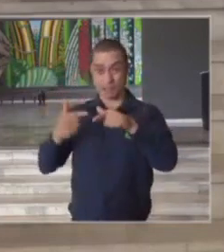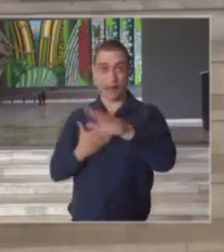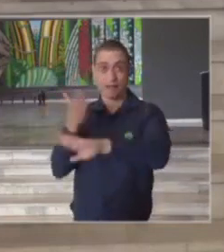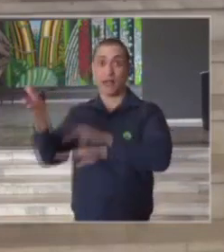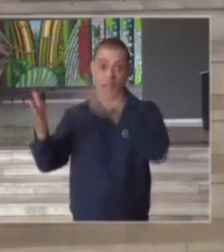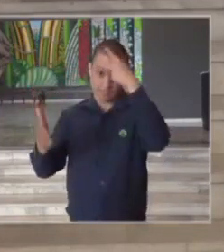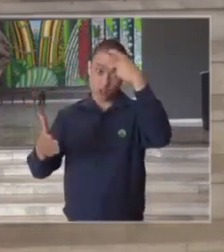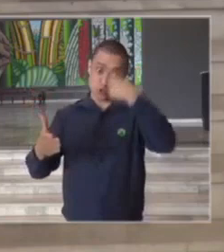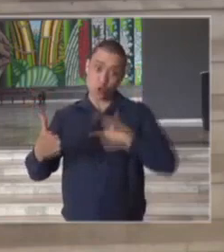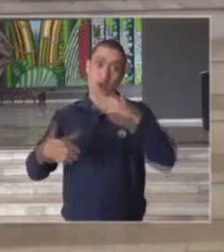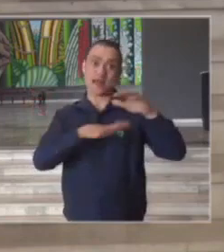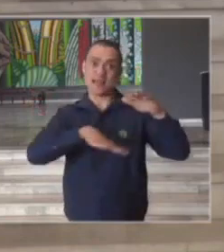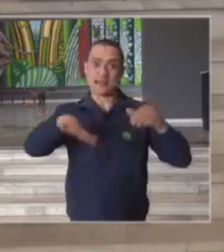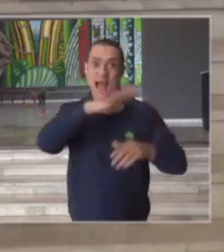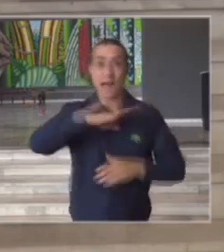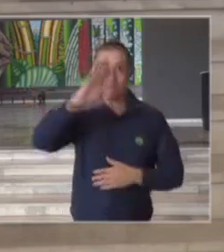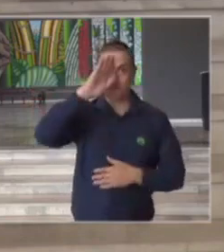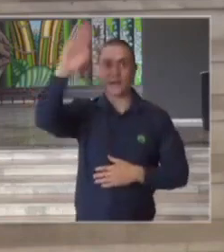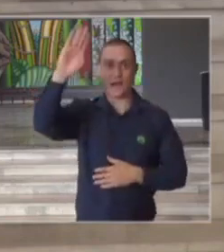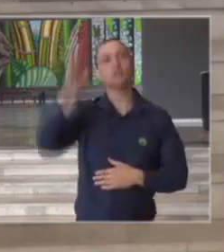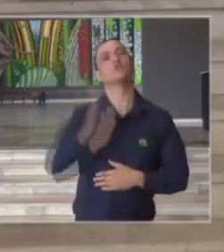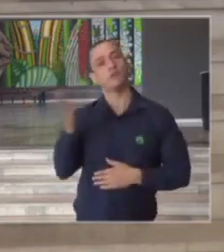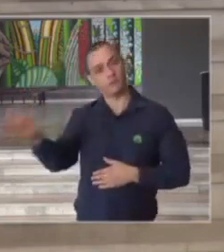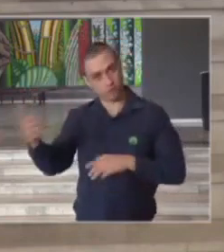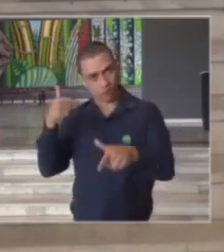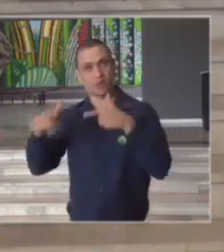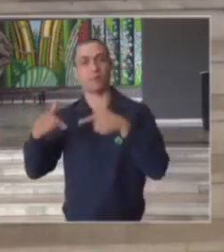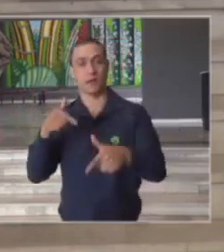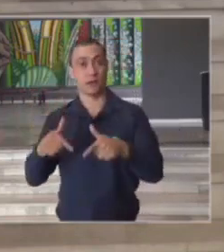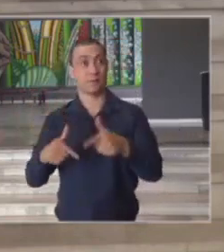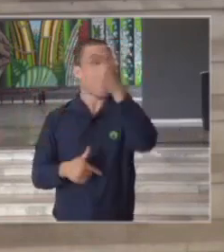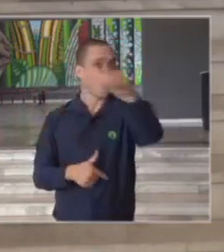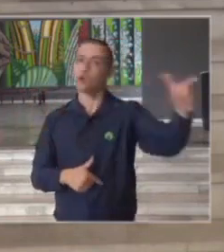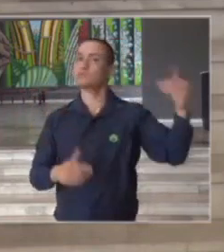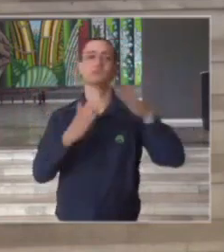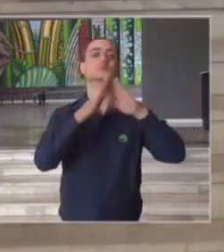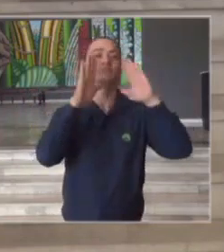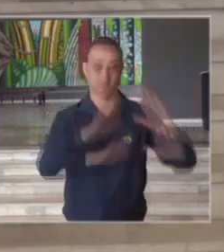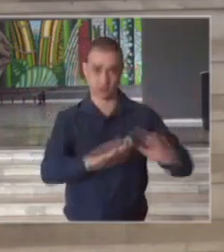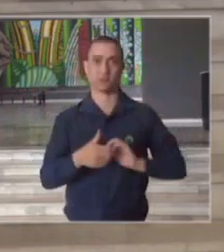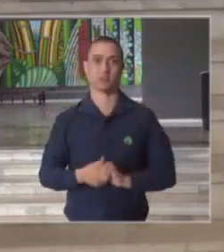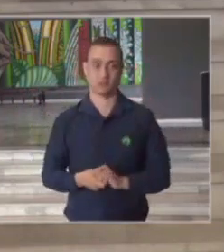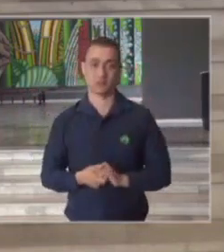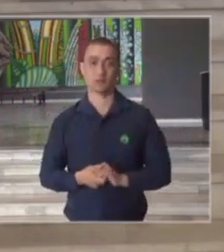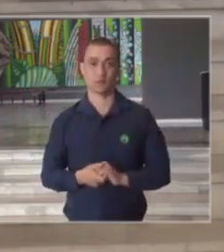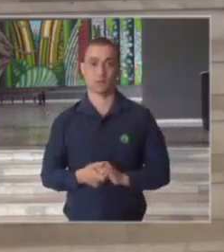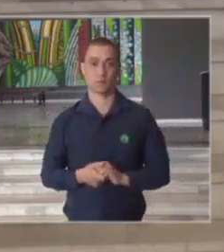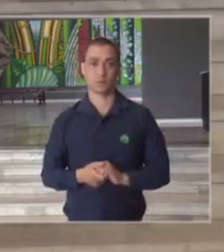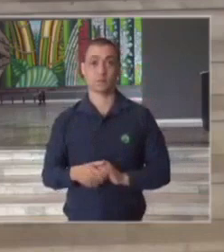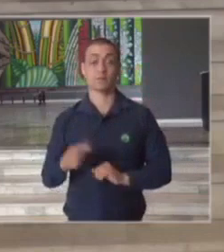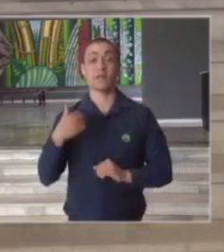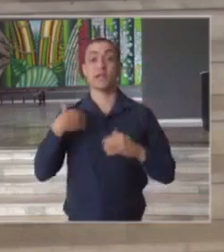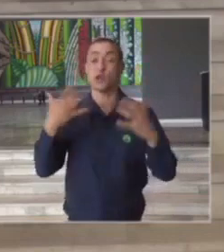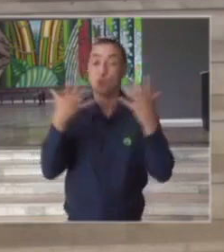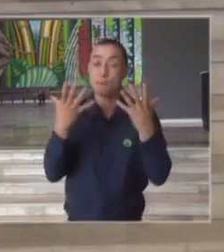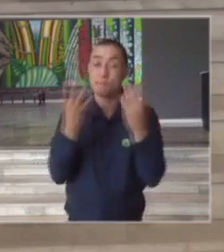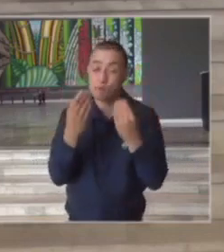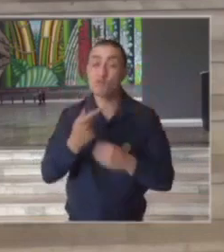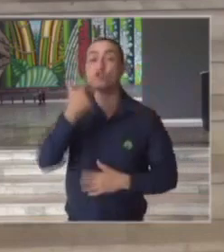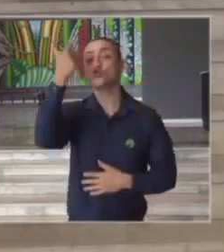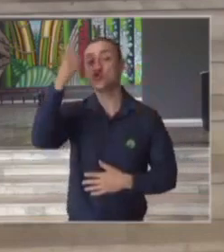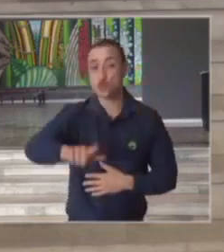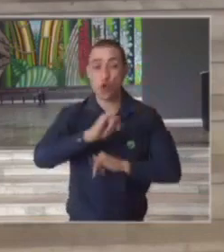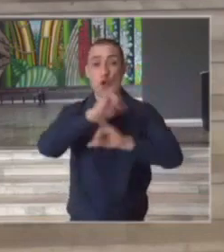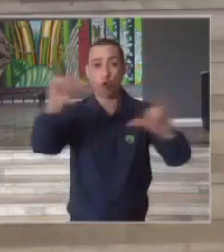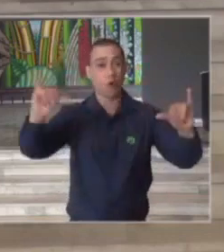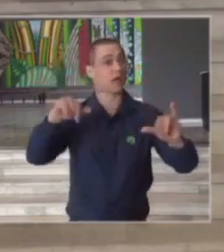envolvidos nas atividades essenciais para manter o fique em casa gostaria muito de salientar